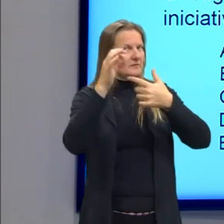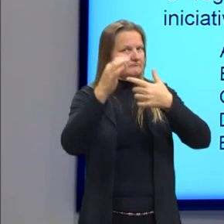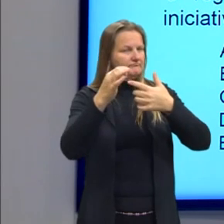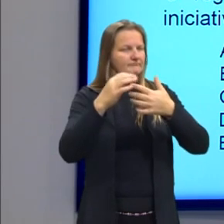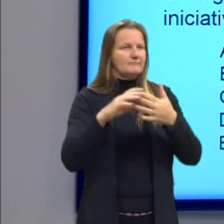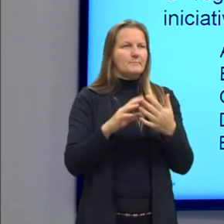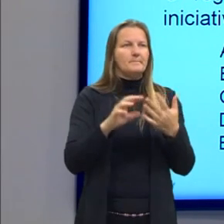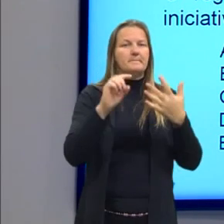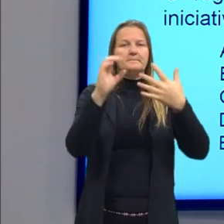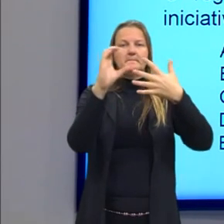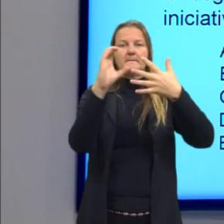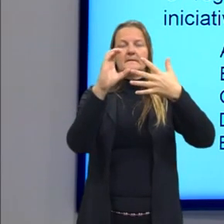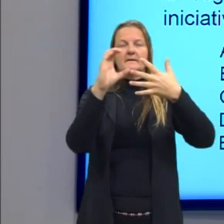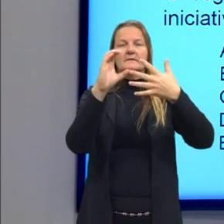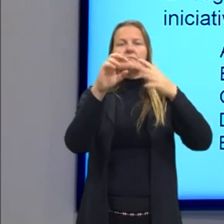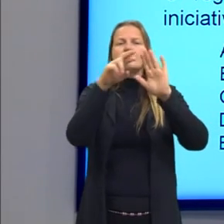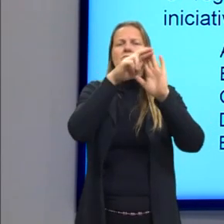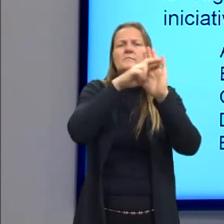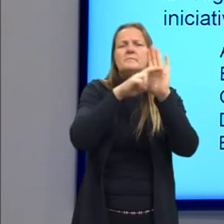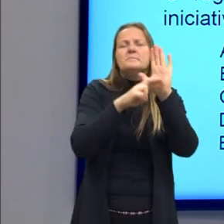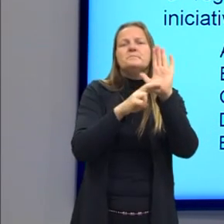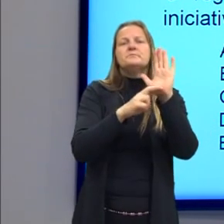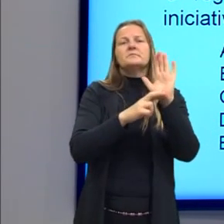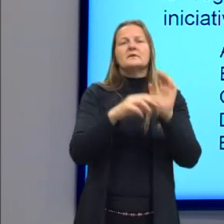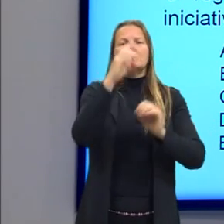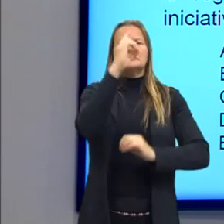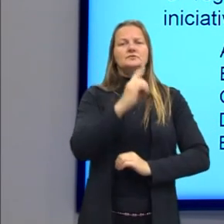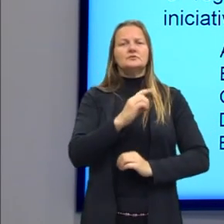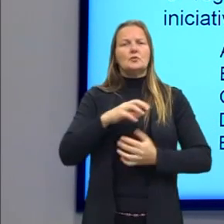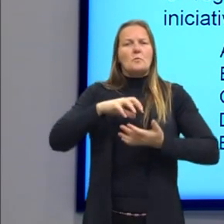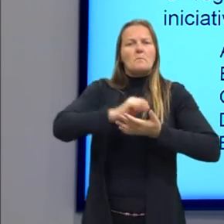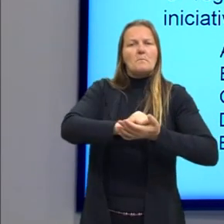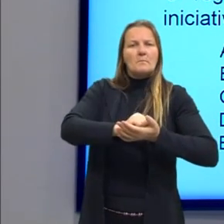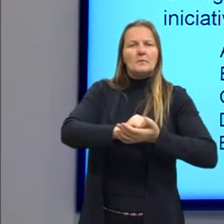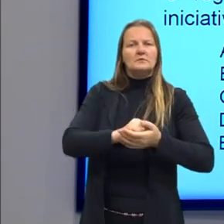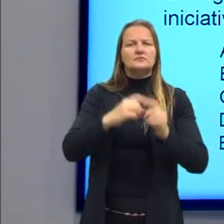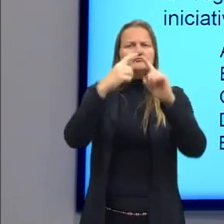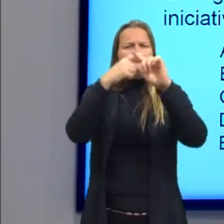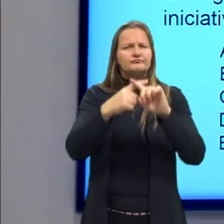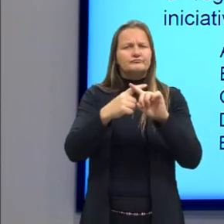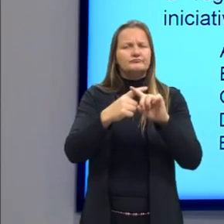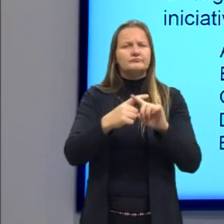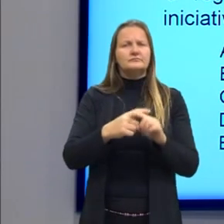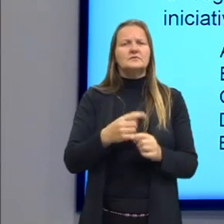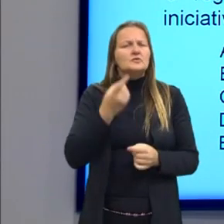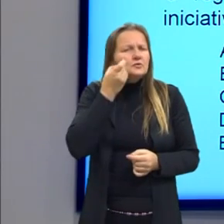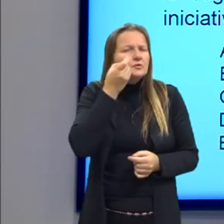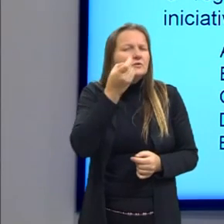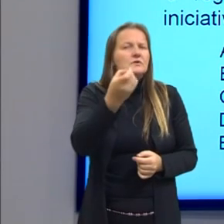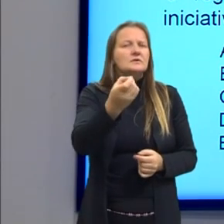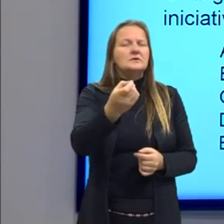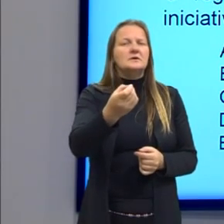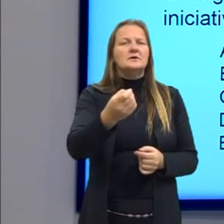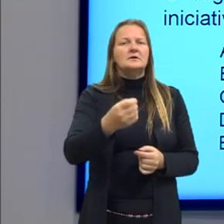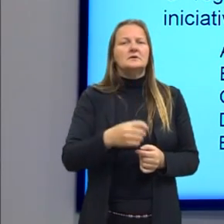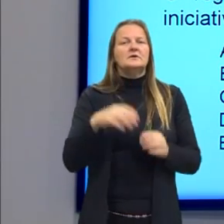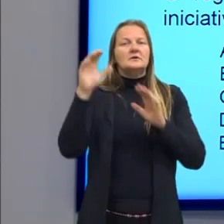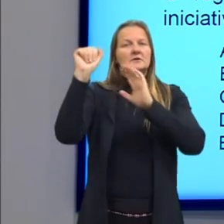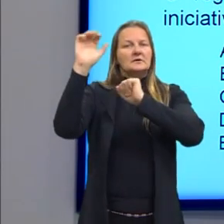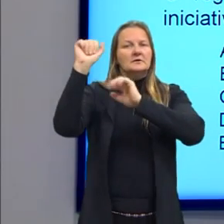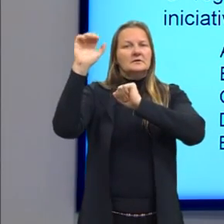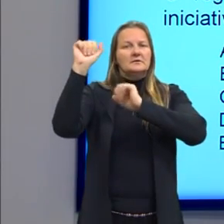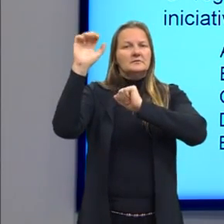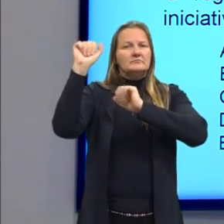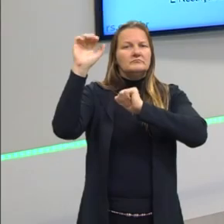Alternativa C, regulamentação do direito de posse para enfrentar os interesses espanhóis.